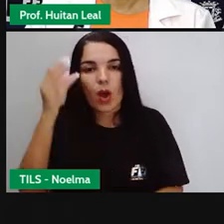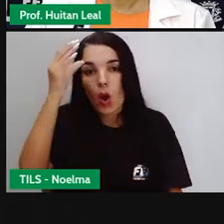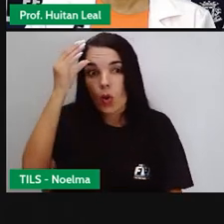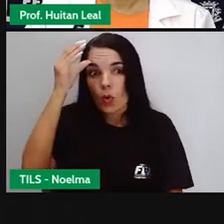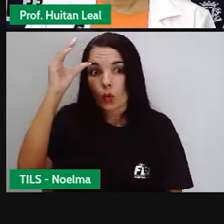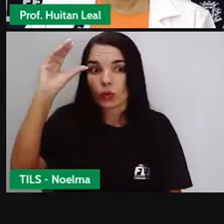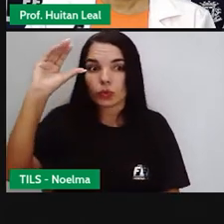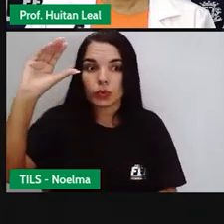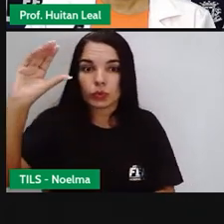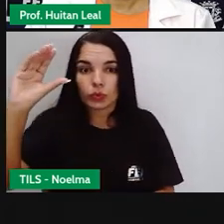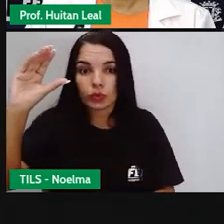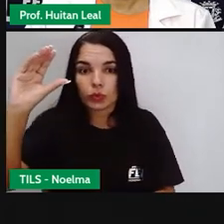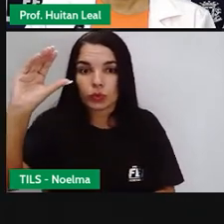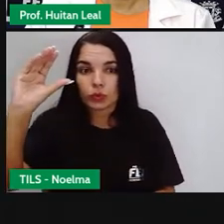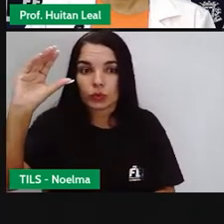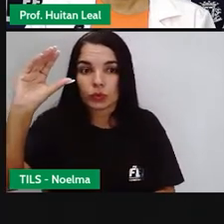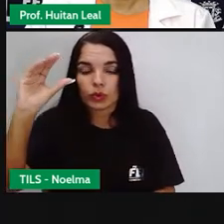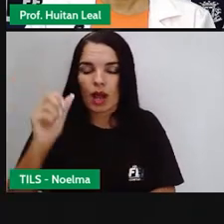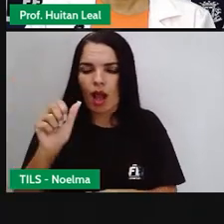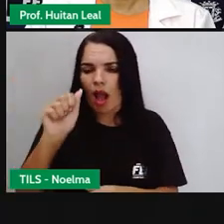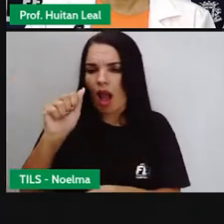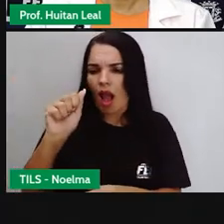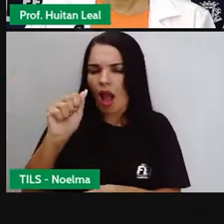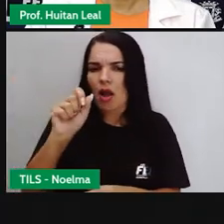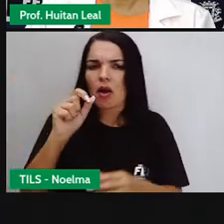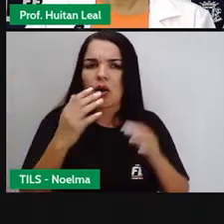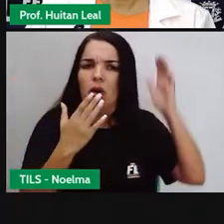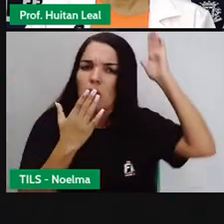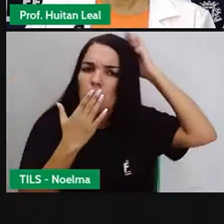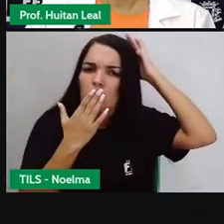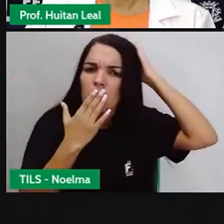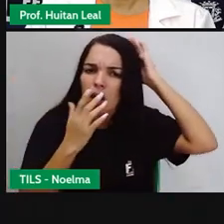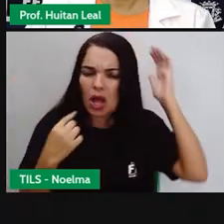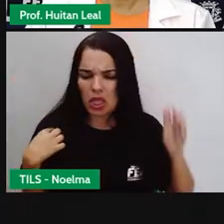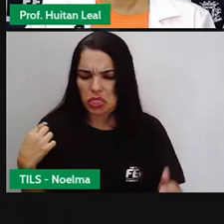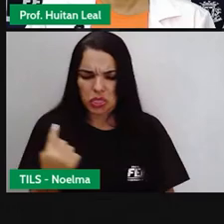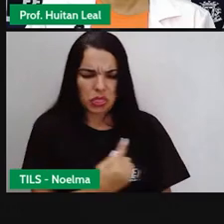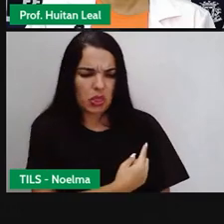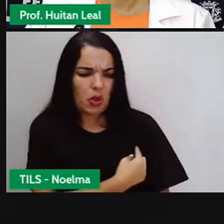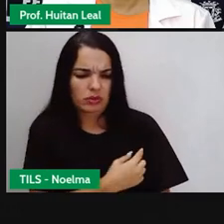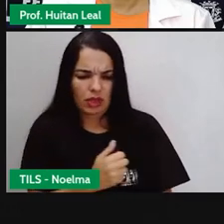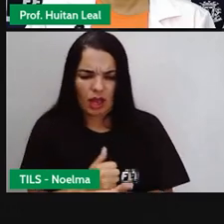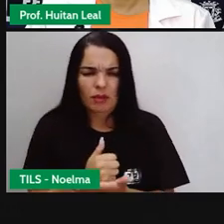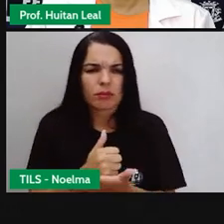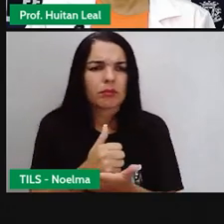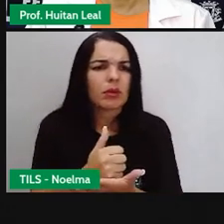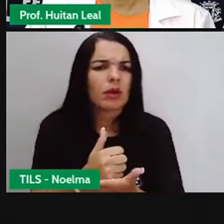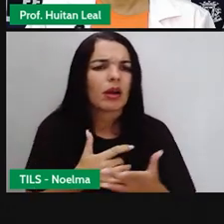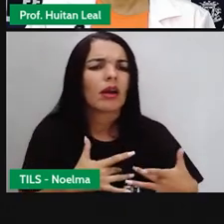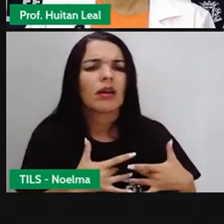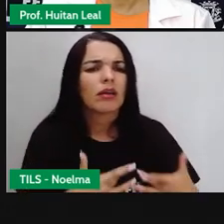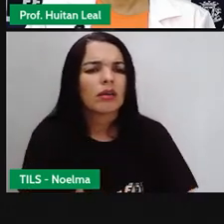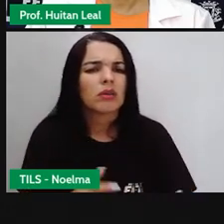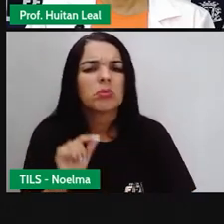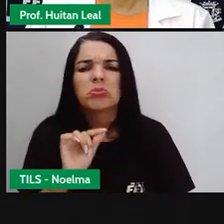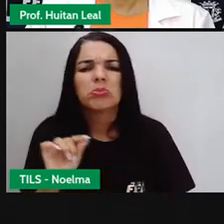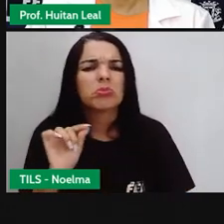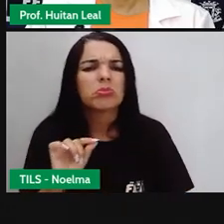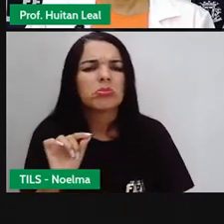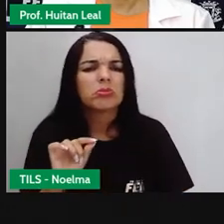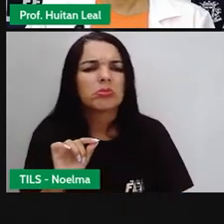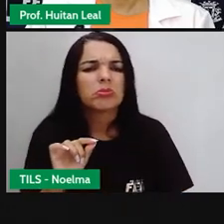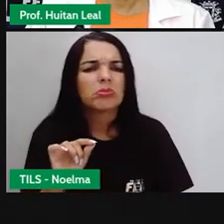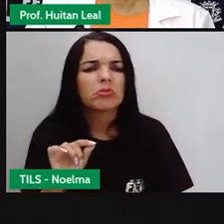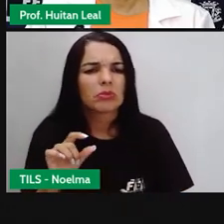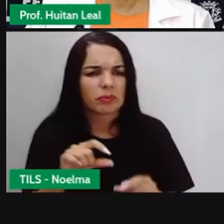Cultura há com indígenas. Nosso, os culto e contribuem. Isso pode ser considerado